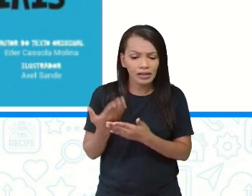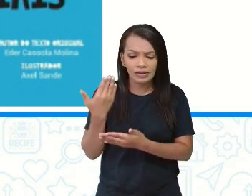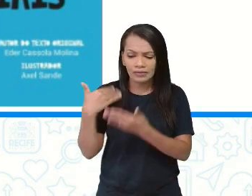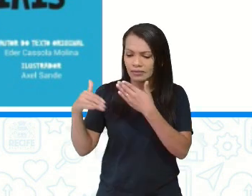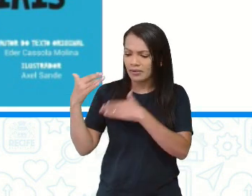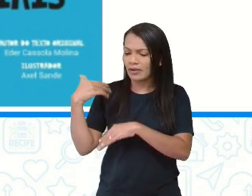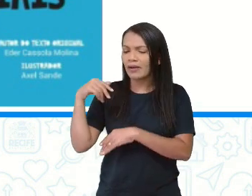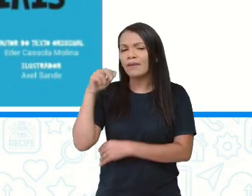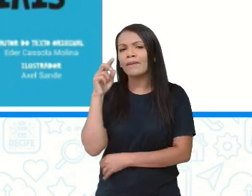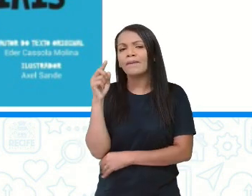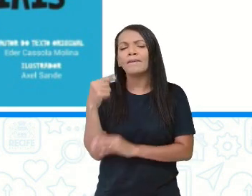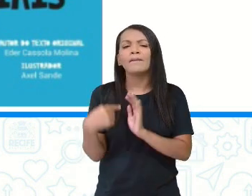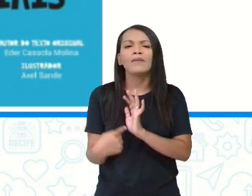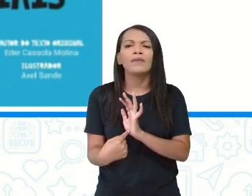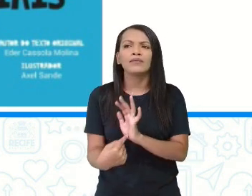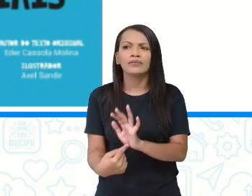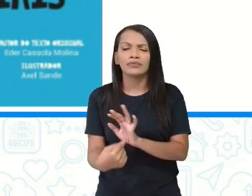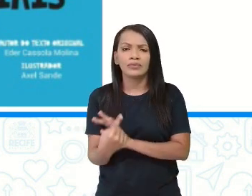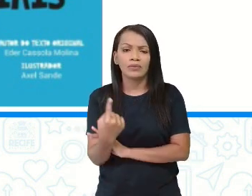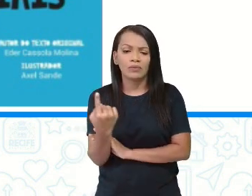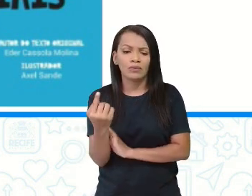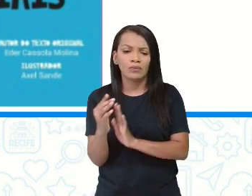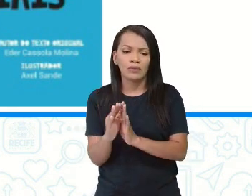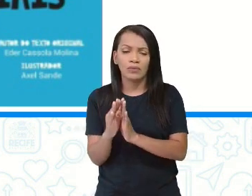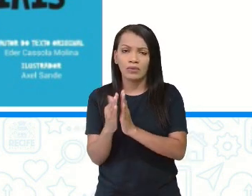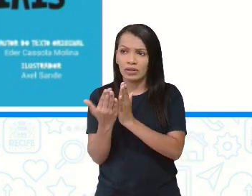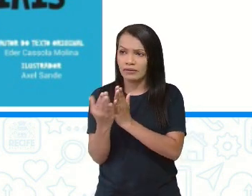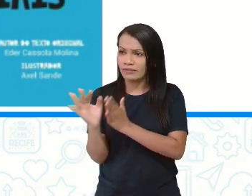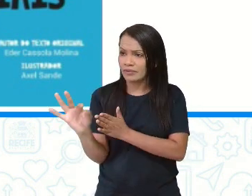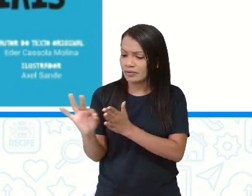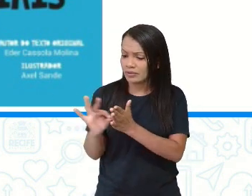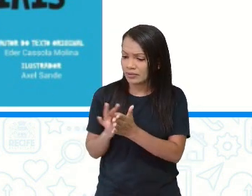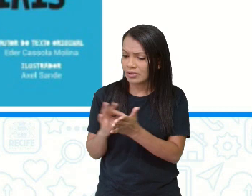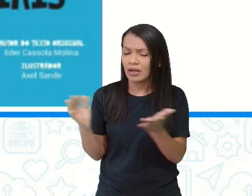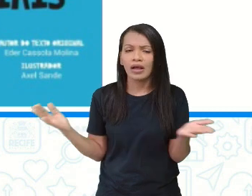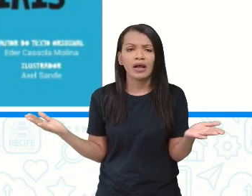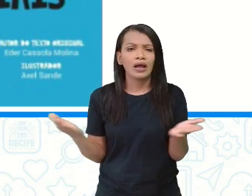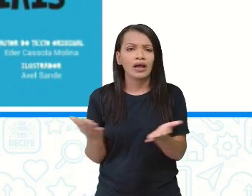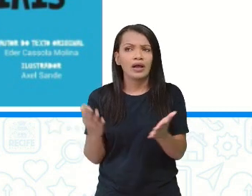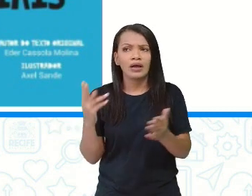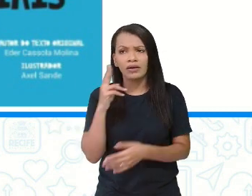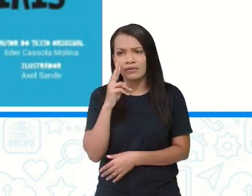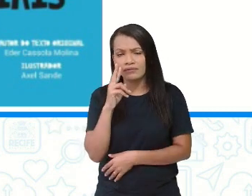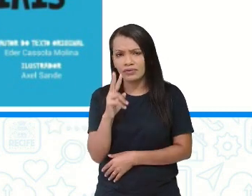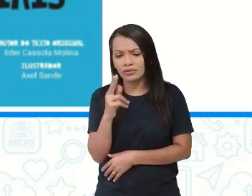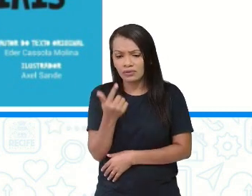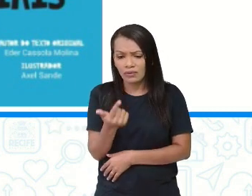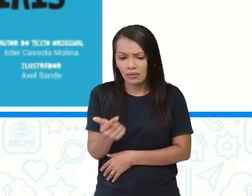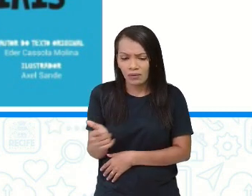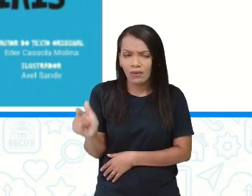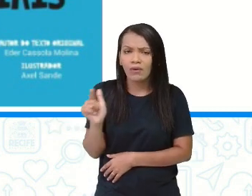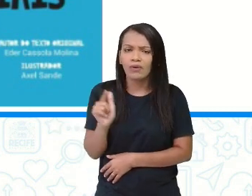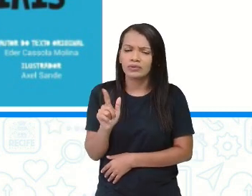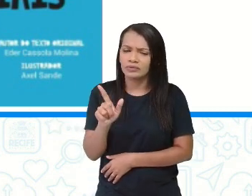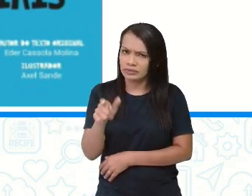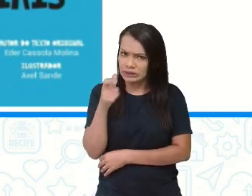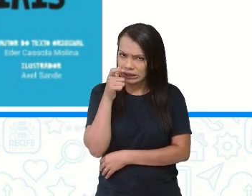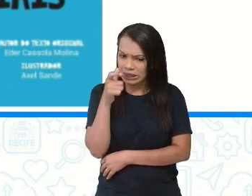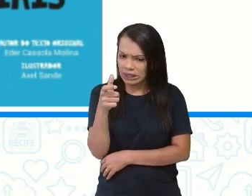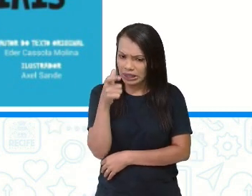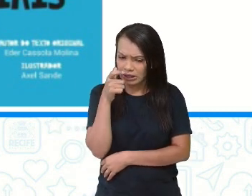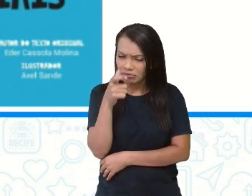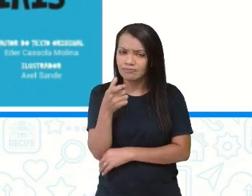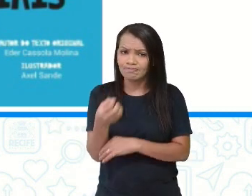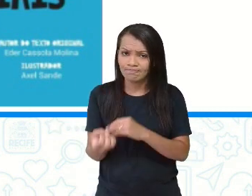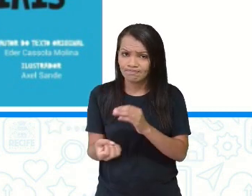mostrei um dos livros desse autor. Agora, eu estou vindo com esse outro aí também, bem interessante, bem